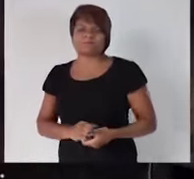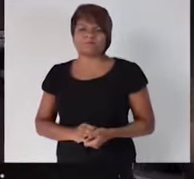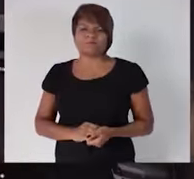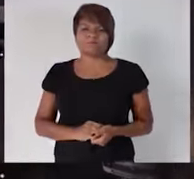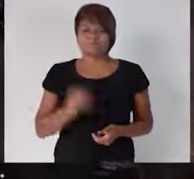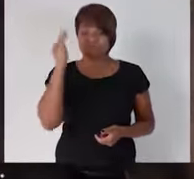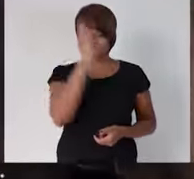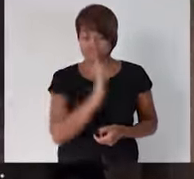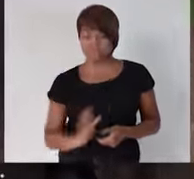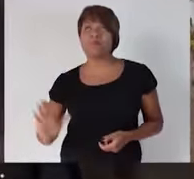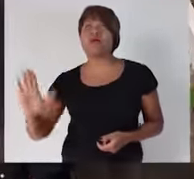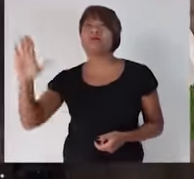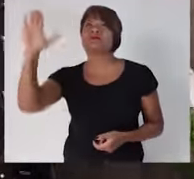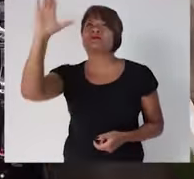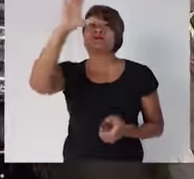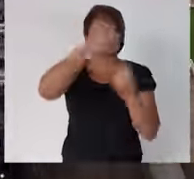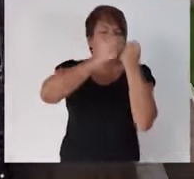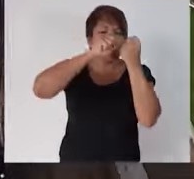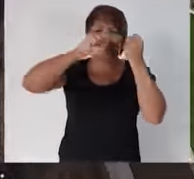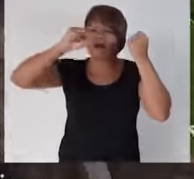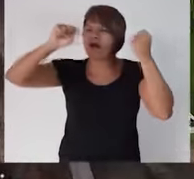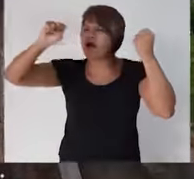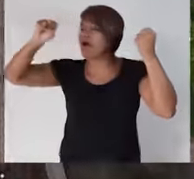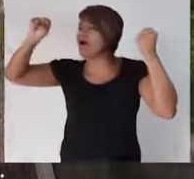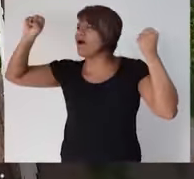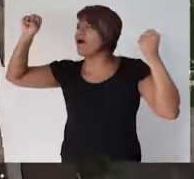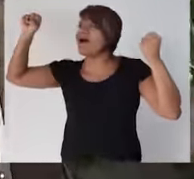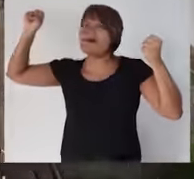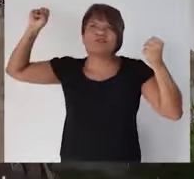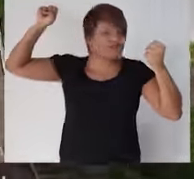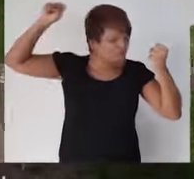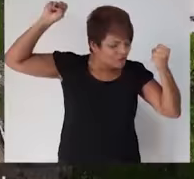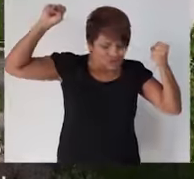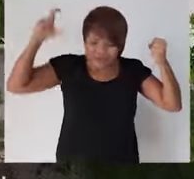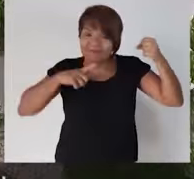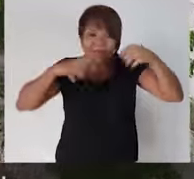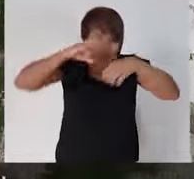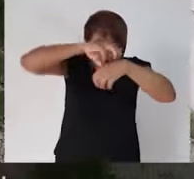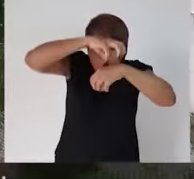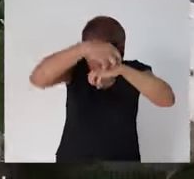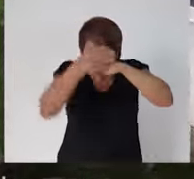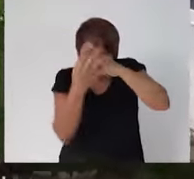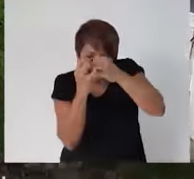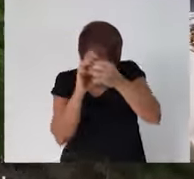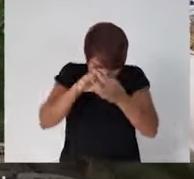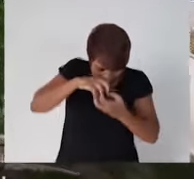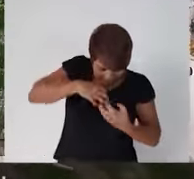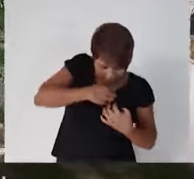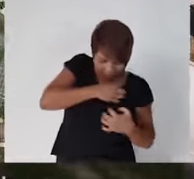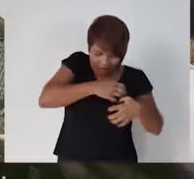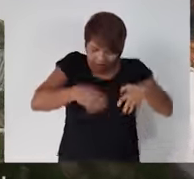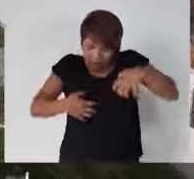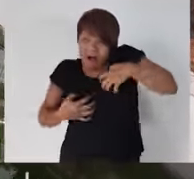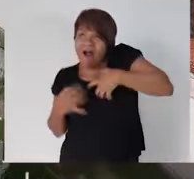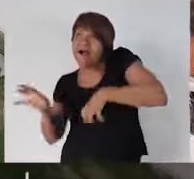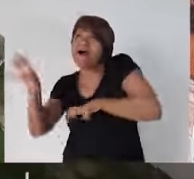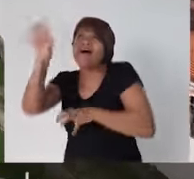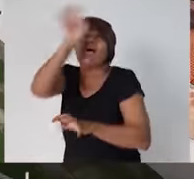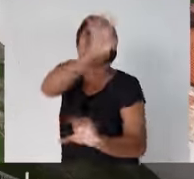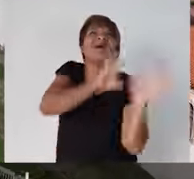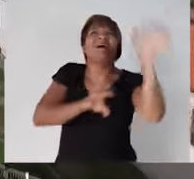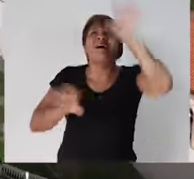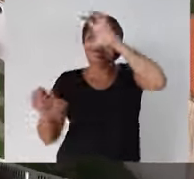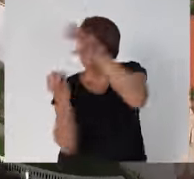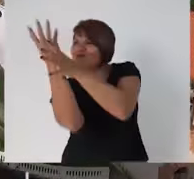O nosso Brasil é um país grande, um chão sem fim, um continente que existe fora e dentro da gente. Essa